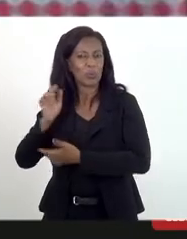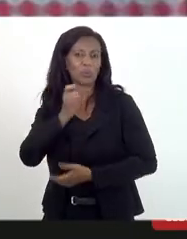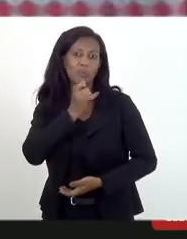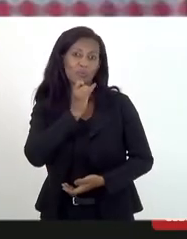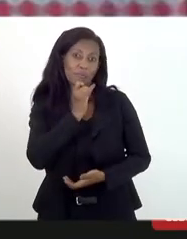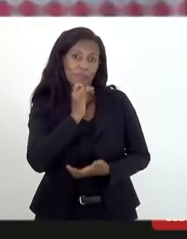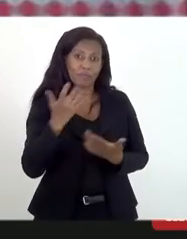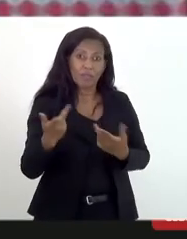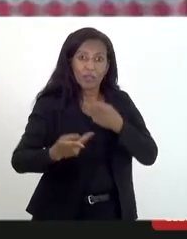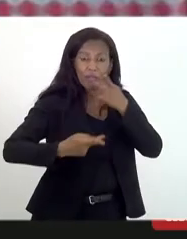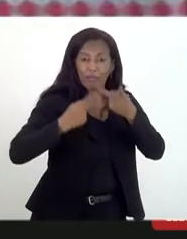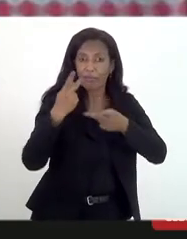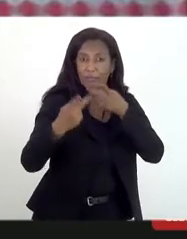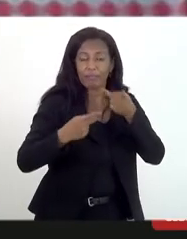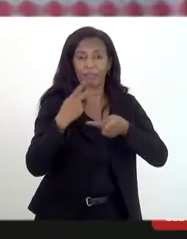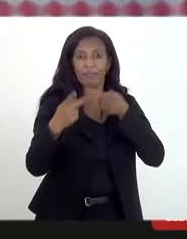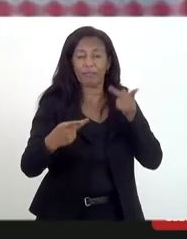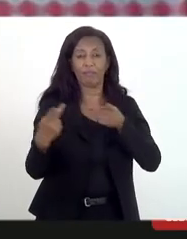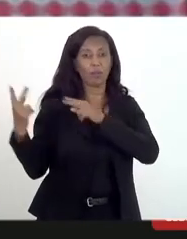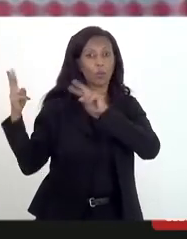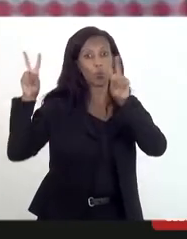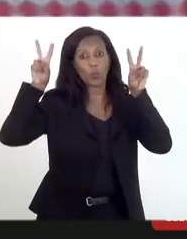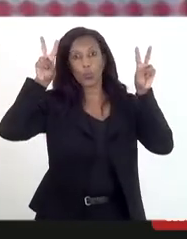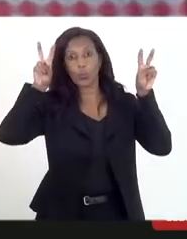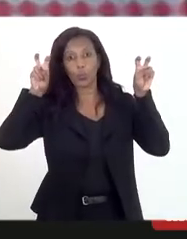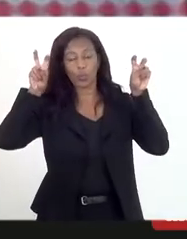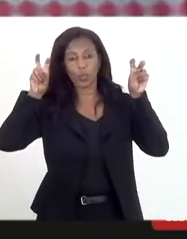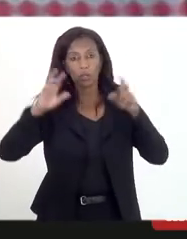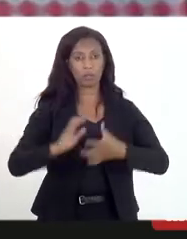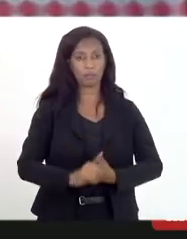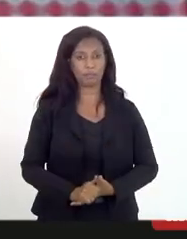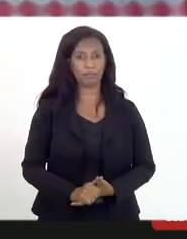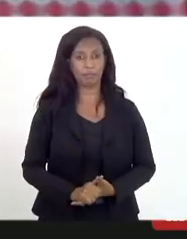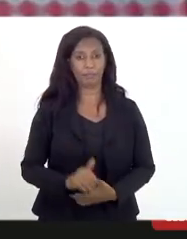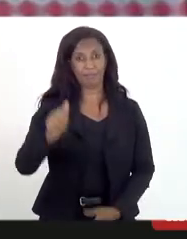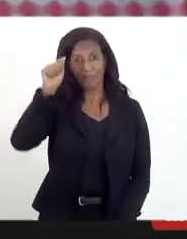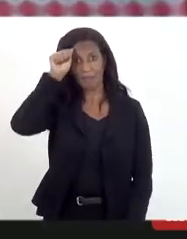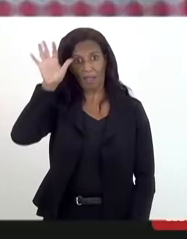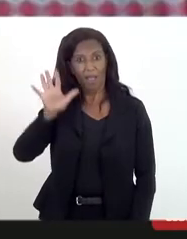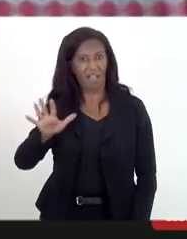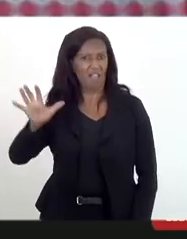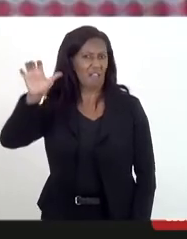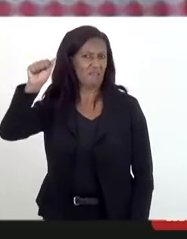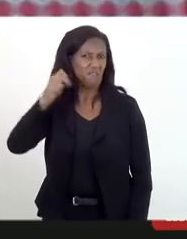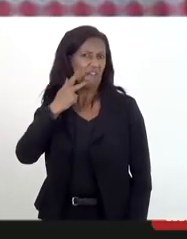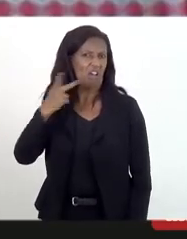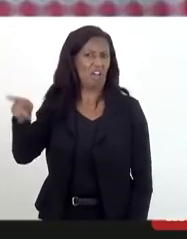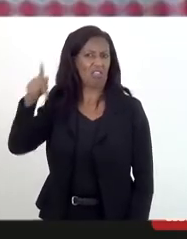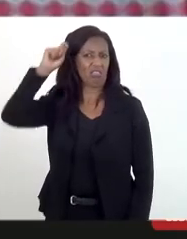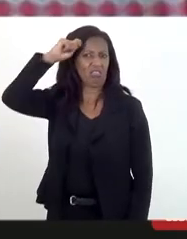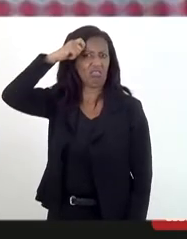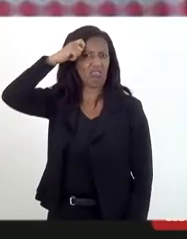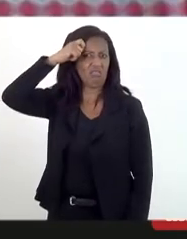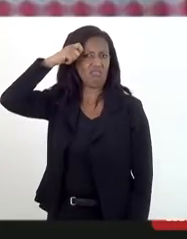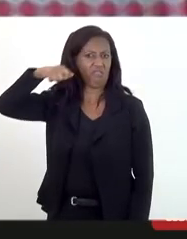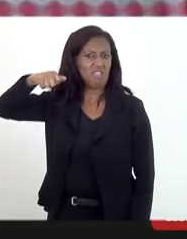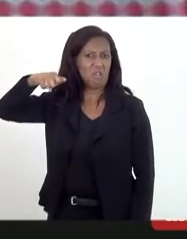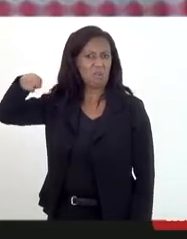falando sobre a África que os negros são